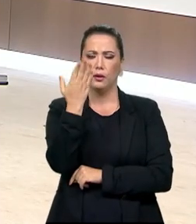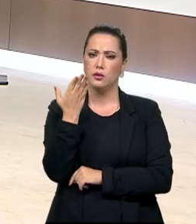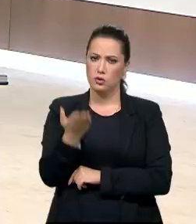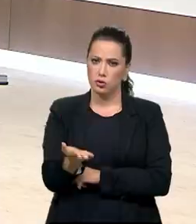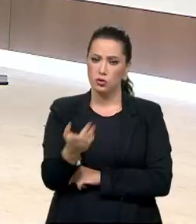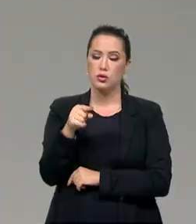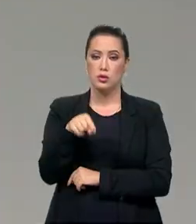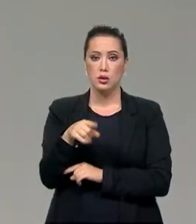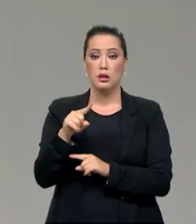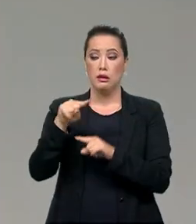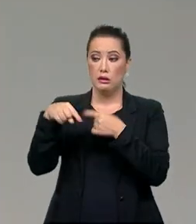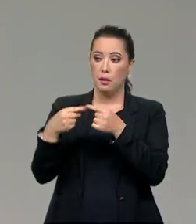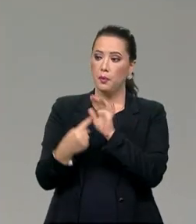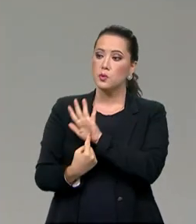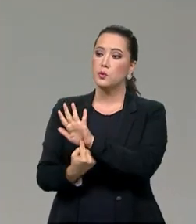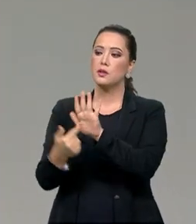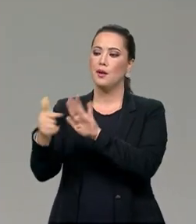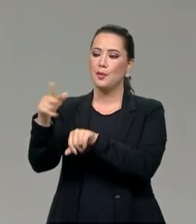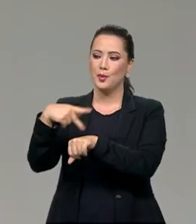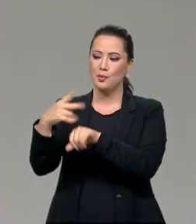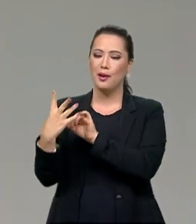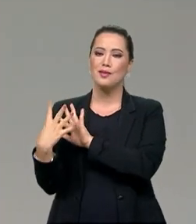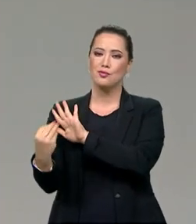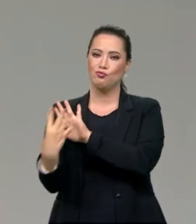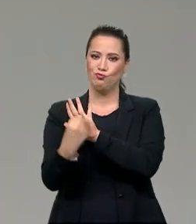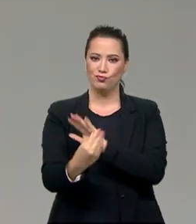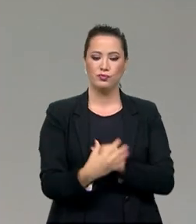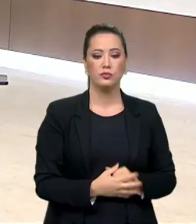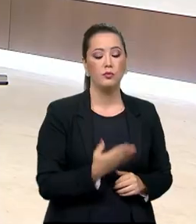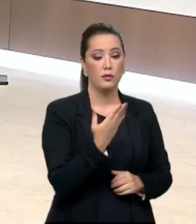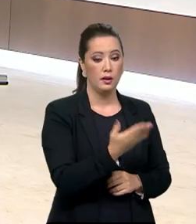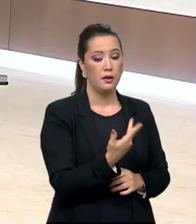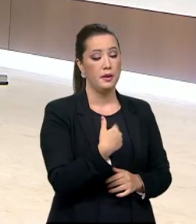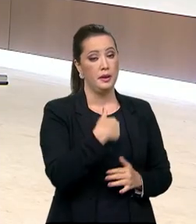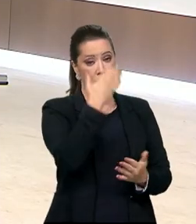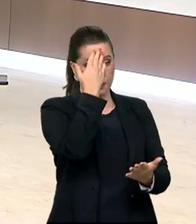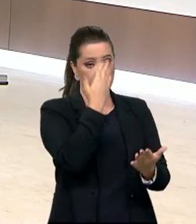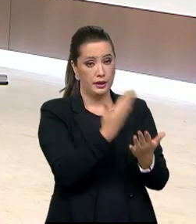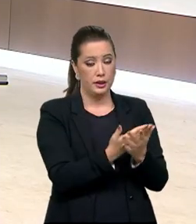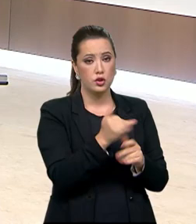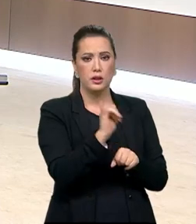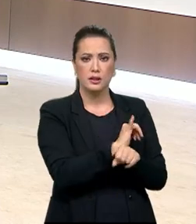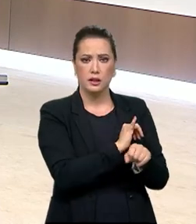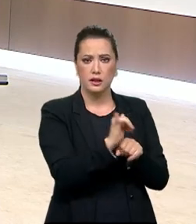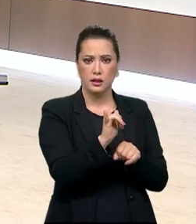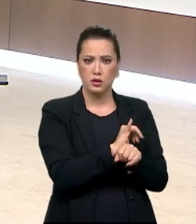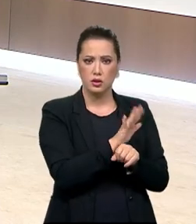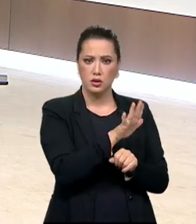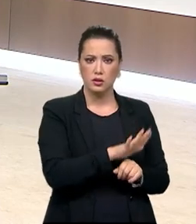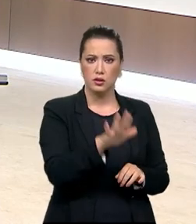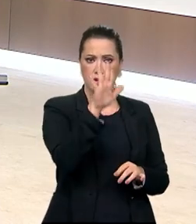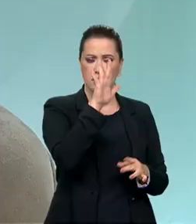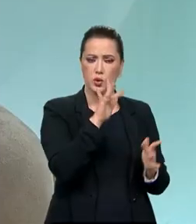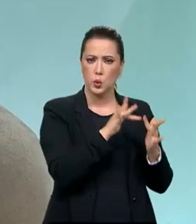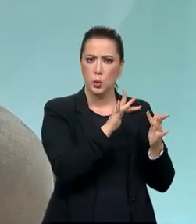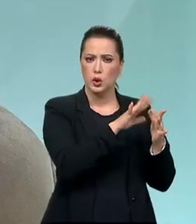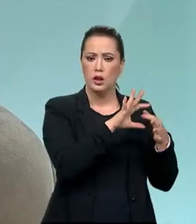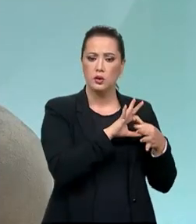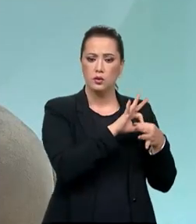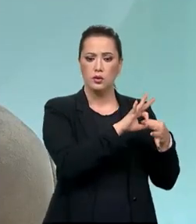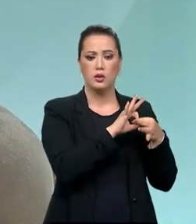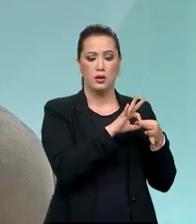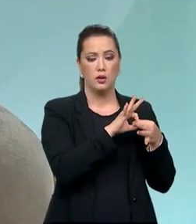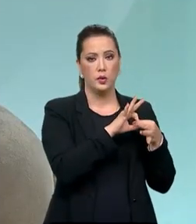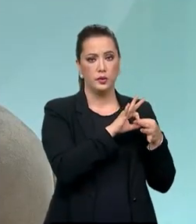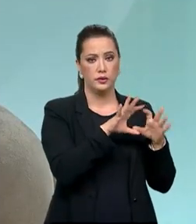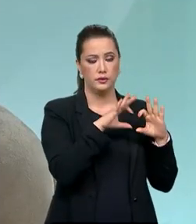fora. Eu acho que todas as políticas e iniciativas da Secretaria derivam da Estratégia Nacional de Fortalecimento dos Vínculos Familiares. Mas, antes de